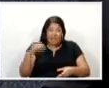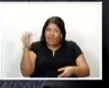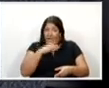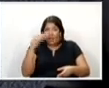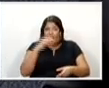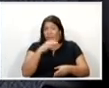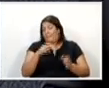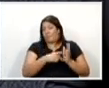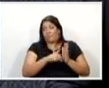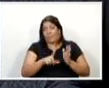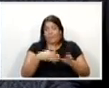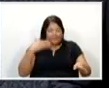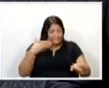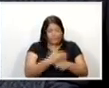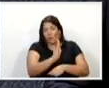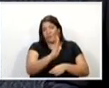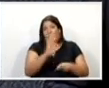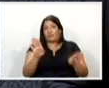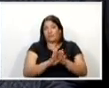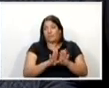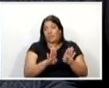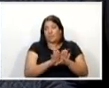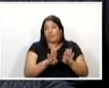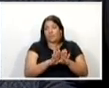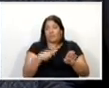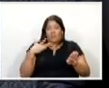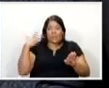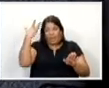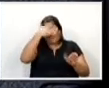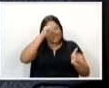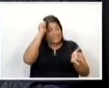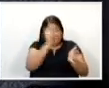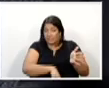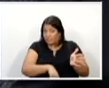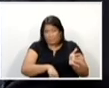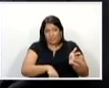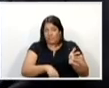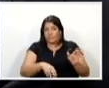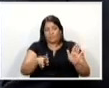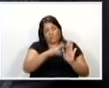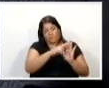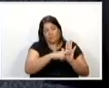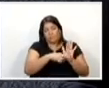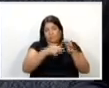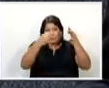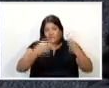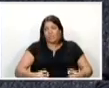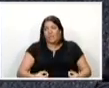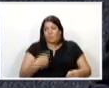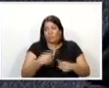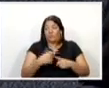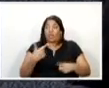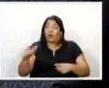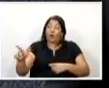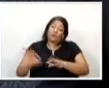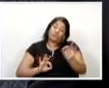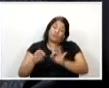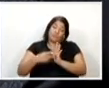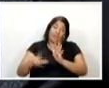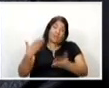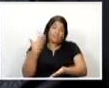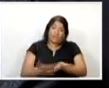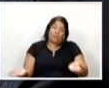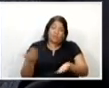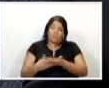que, se possível, fosse aprovado e fosse sancionado pelo senhor prefeito e que fosse regulamentado, não como tem ocorrido com outros projetos, nós, como o meu